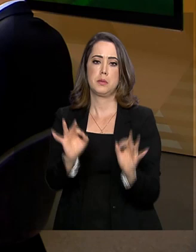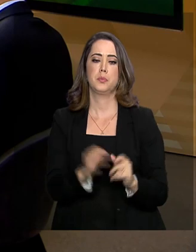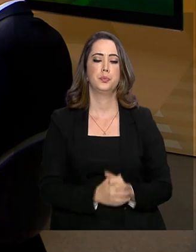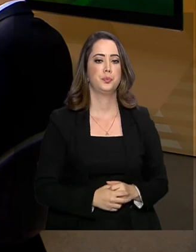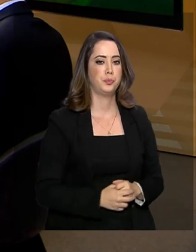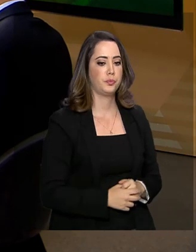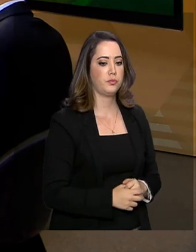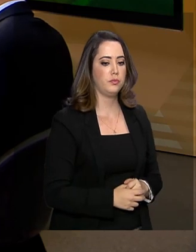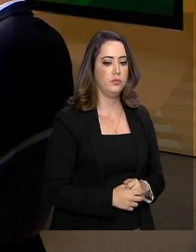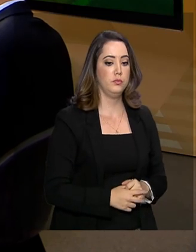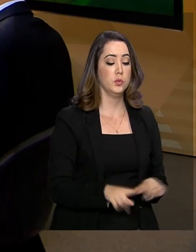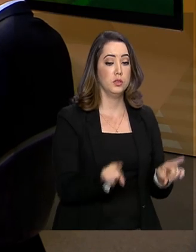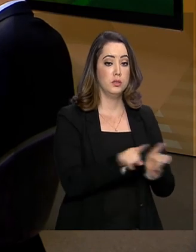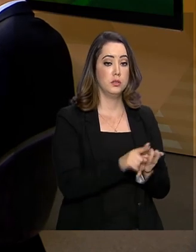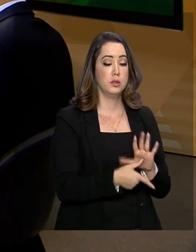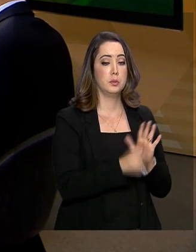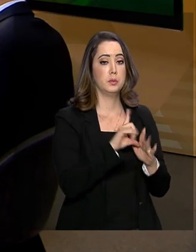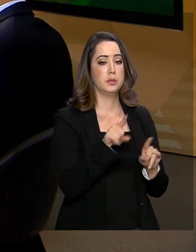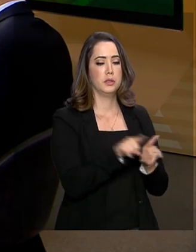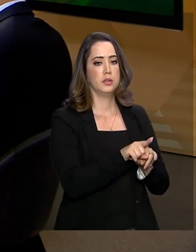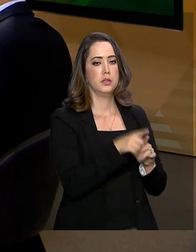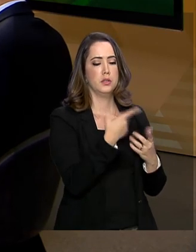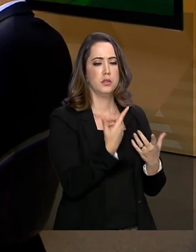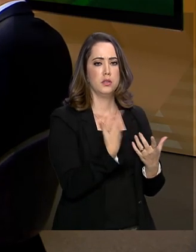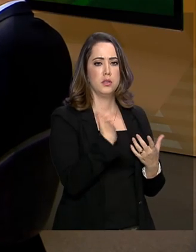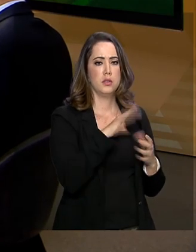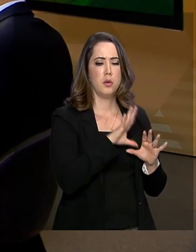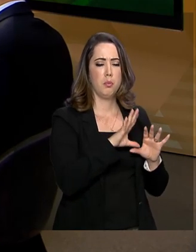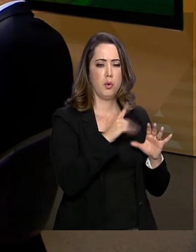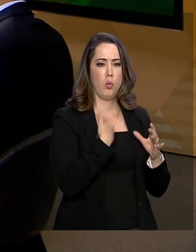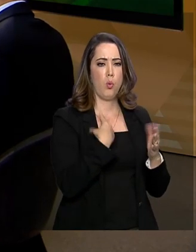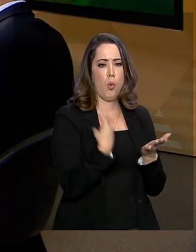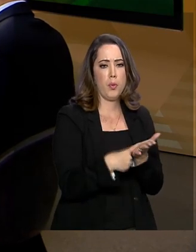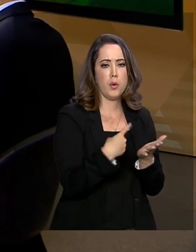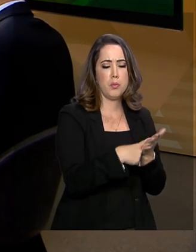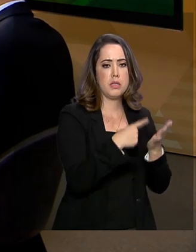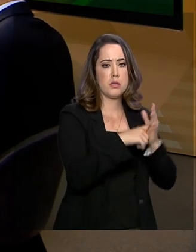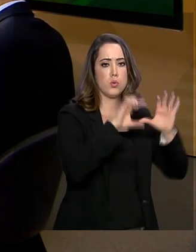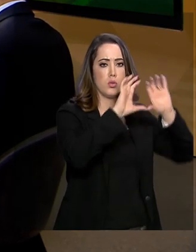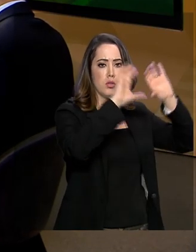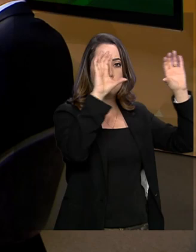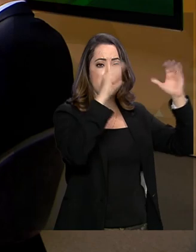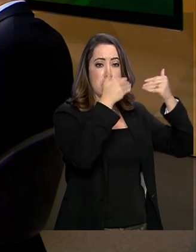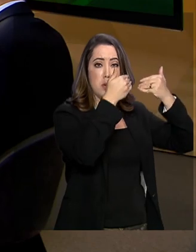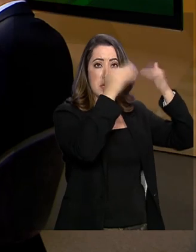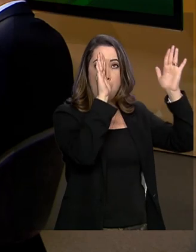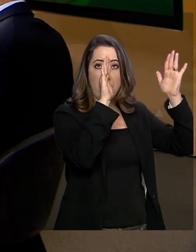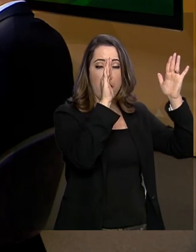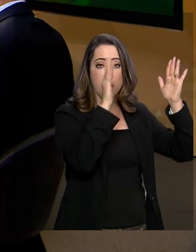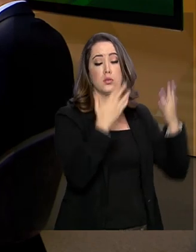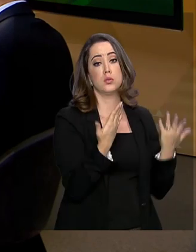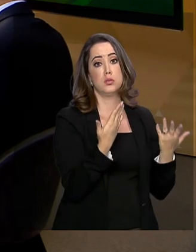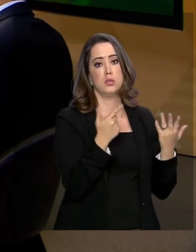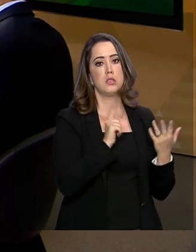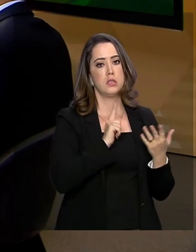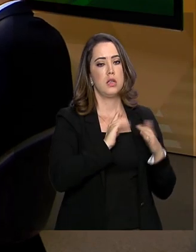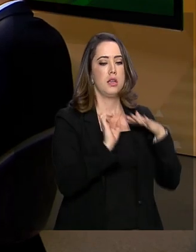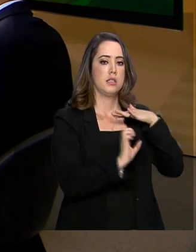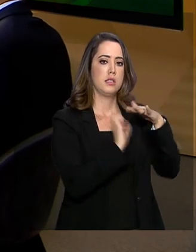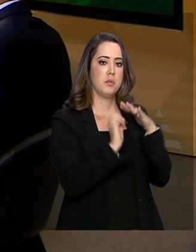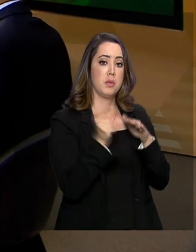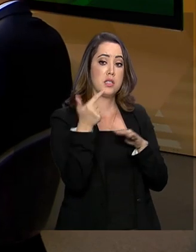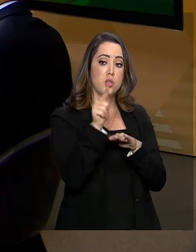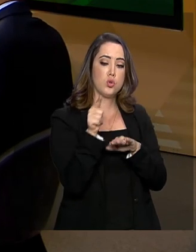saiu o acordo multilateral de céus abertos. E você tem essa questão das empresas aéreas